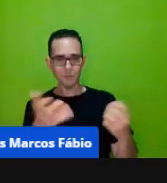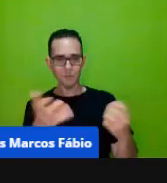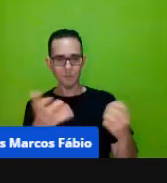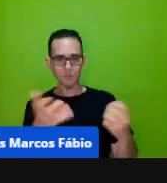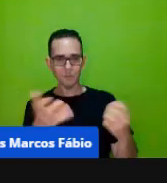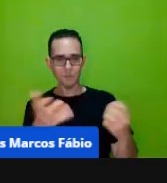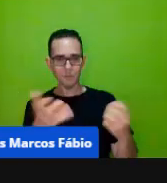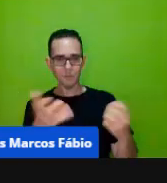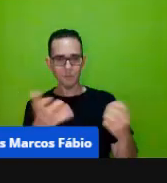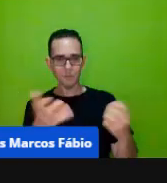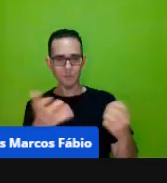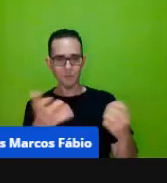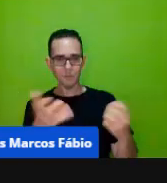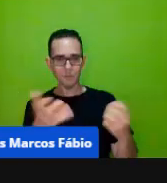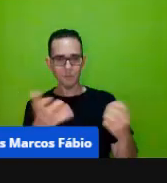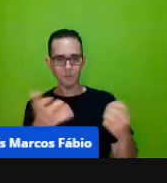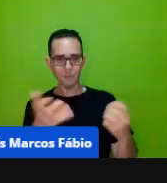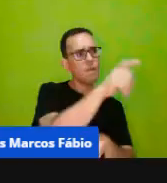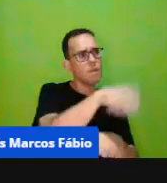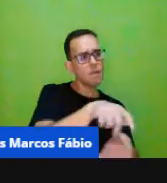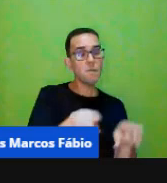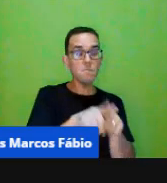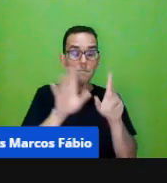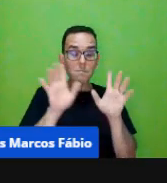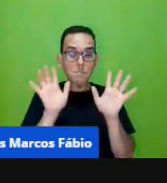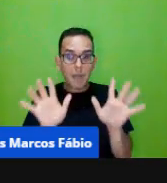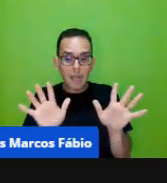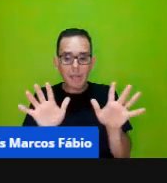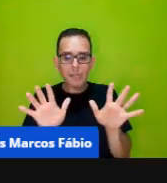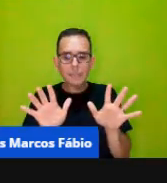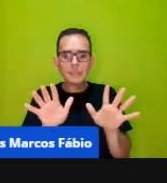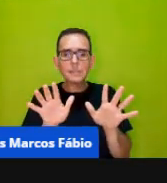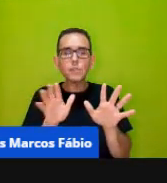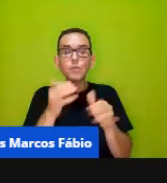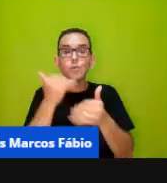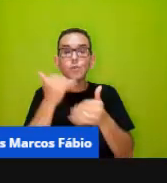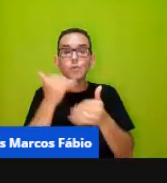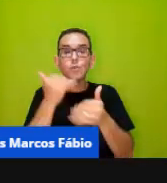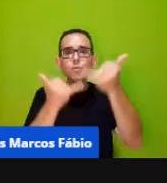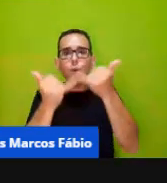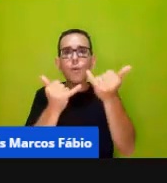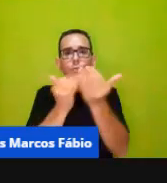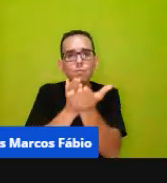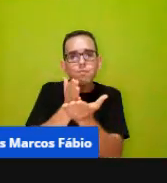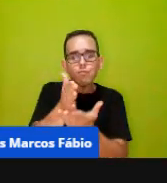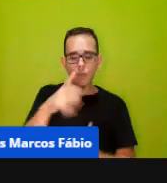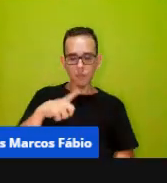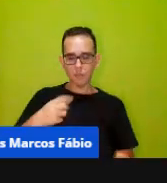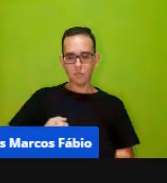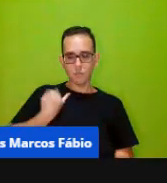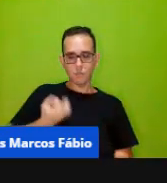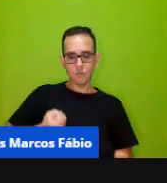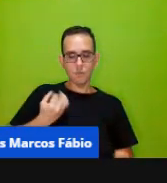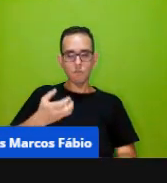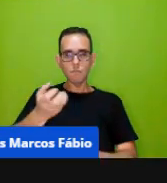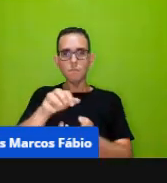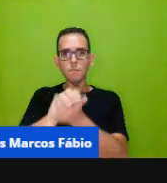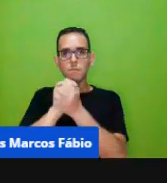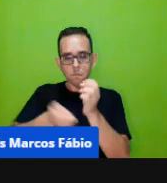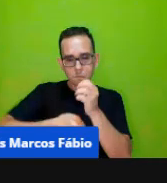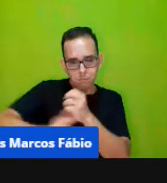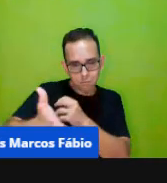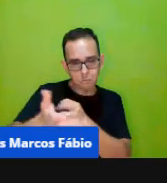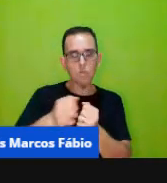outro mas o jogo de trilha que é o que é o jogo de trilha é aquele que você tira o número ou por dado ou por roleta